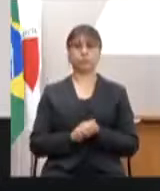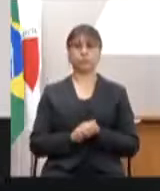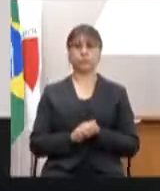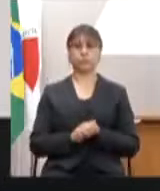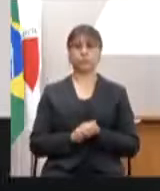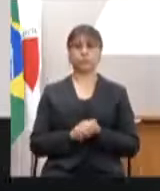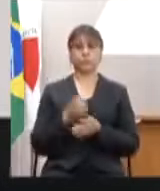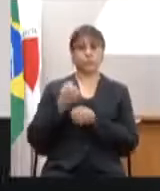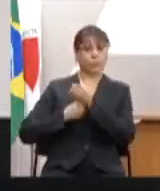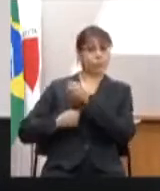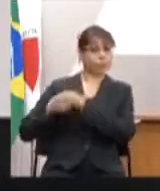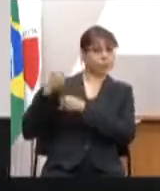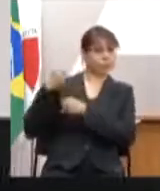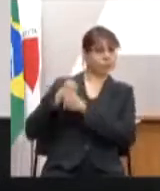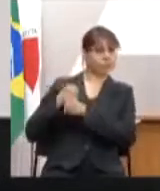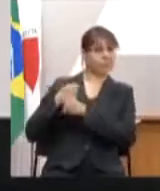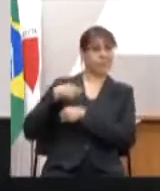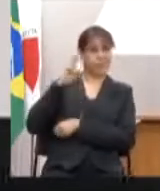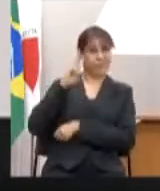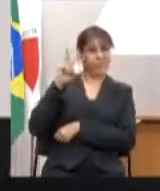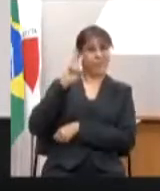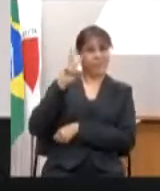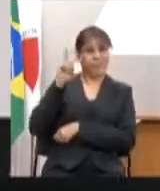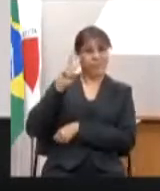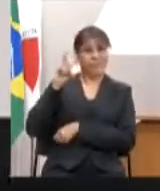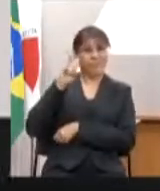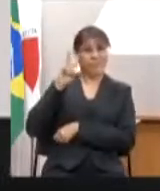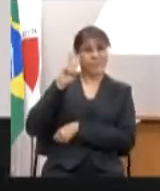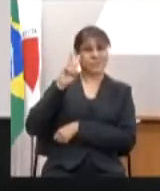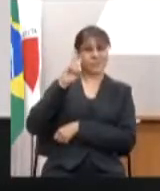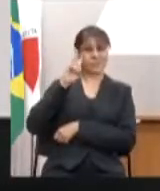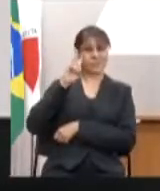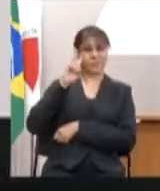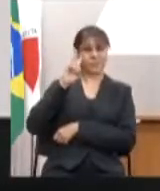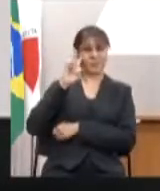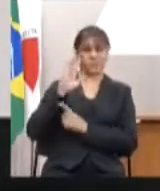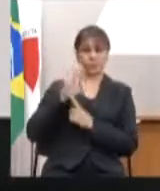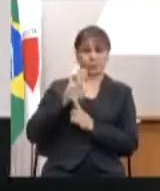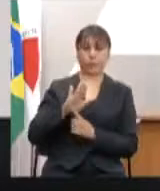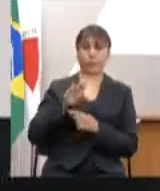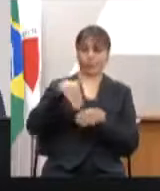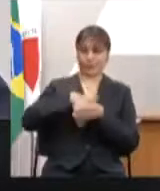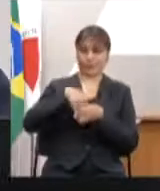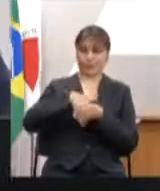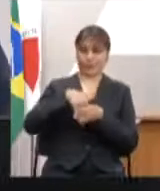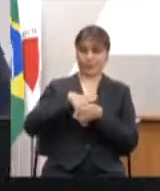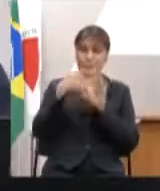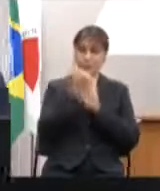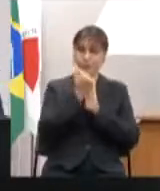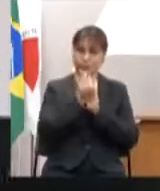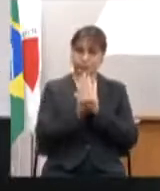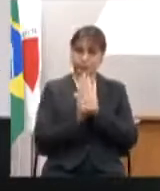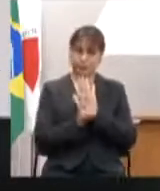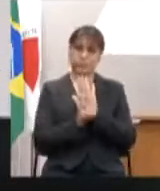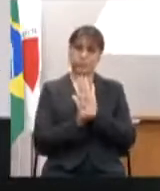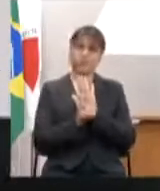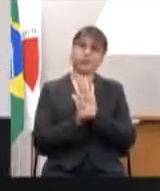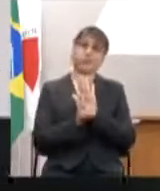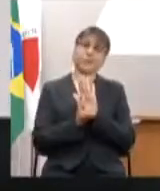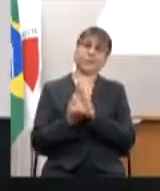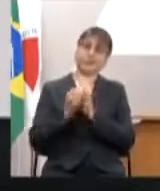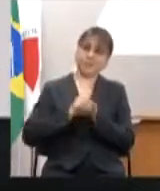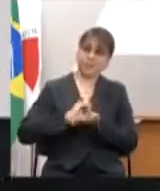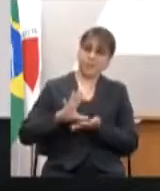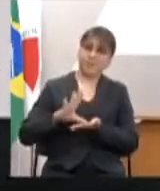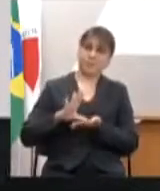O ano passado, me lembro que, quando nós apresentamos, na votação do orçamento, quando nós fomos fazer encaminhamento do PPG,